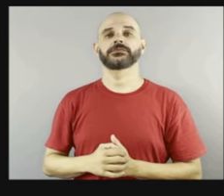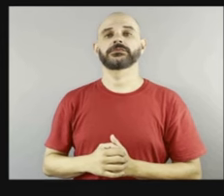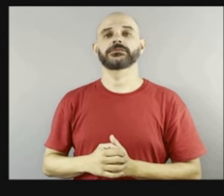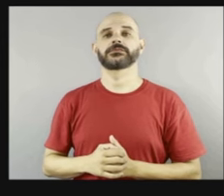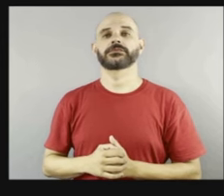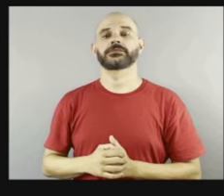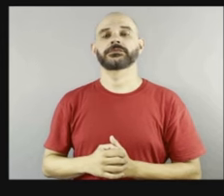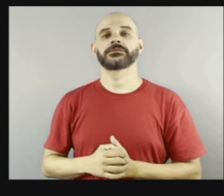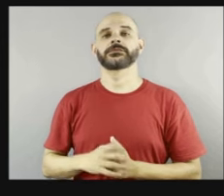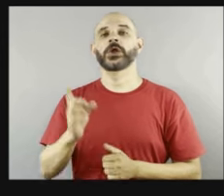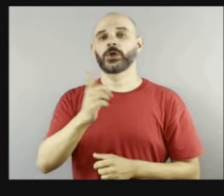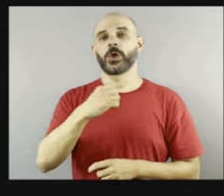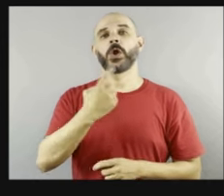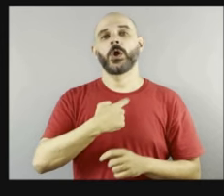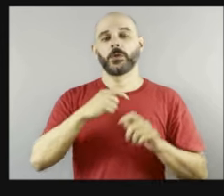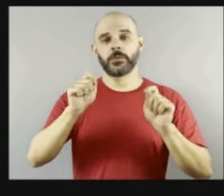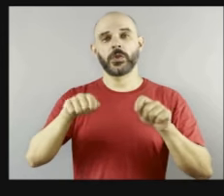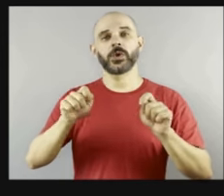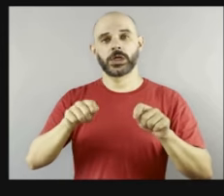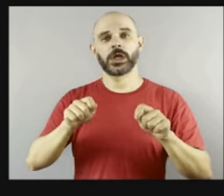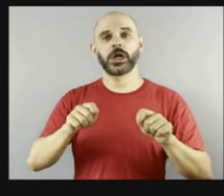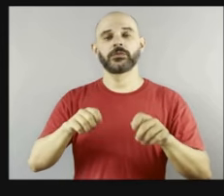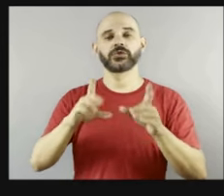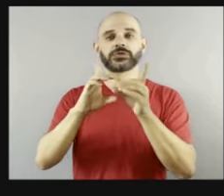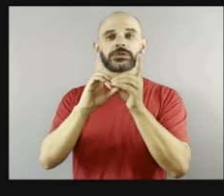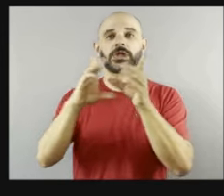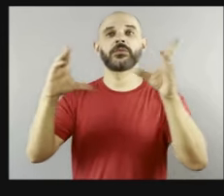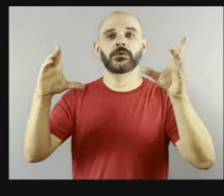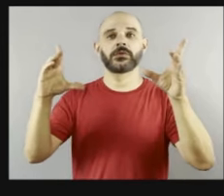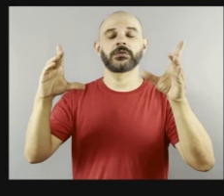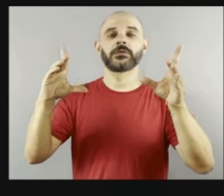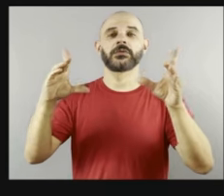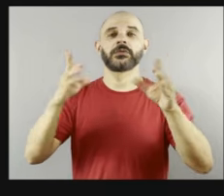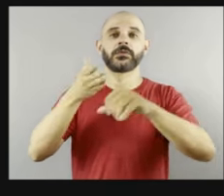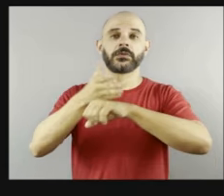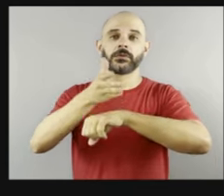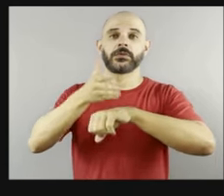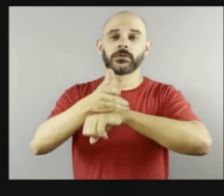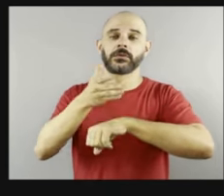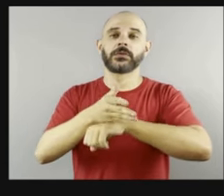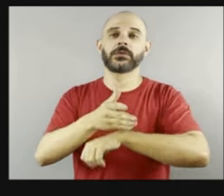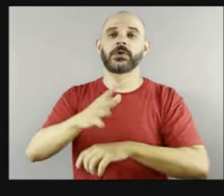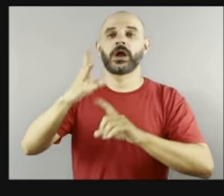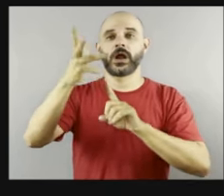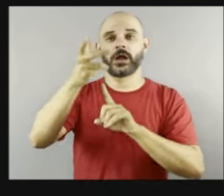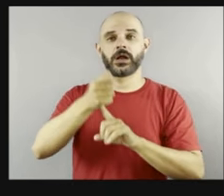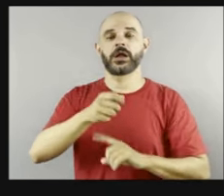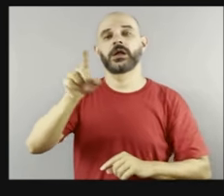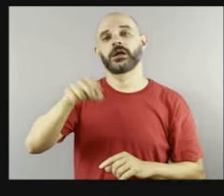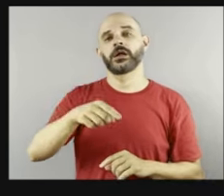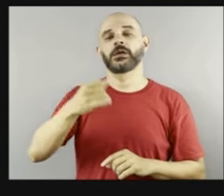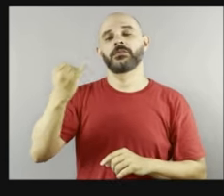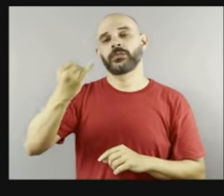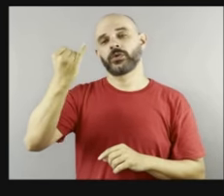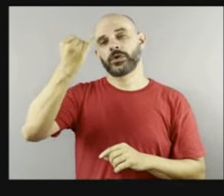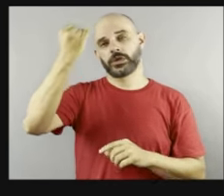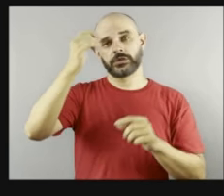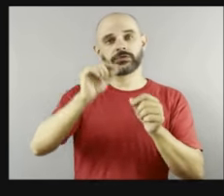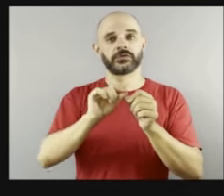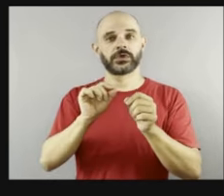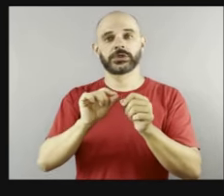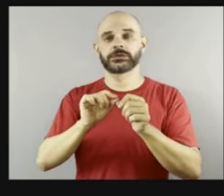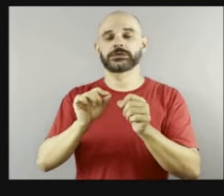democratizar o acesso à arte. É muito importante também, né, saber que é possível fazer esse tipo de acessibilidade, porque